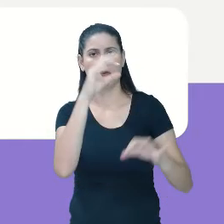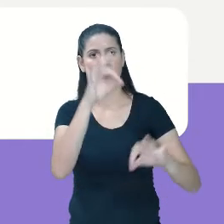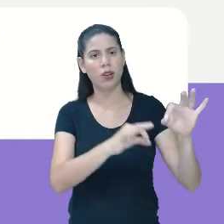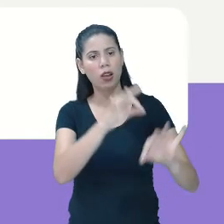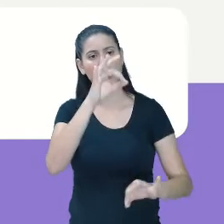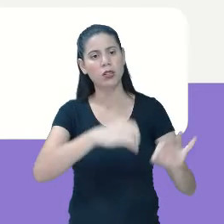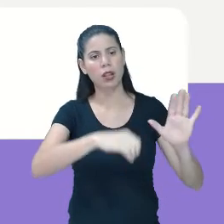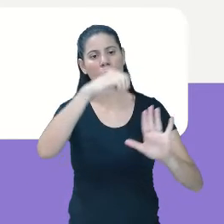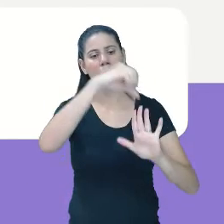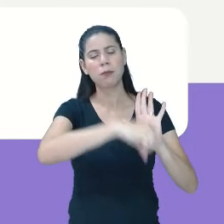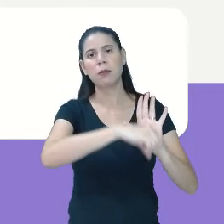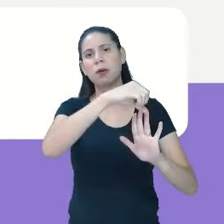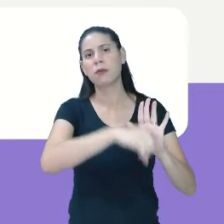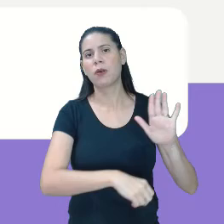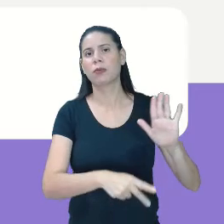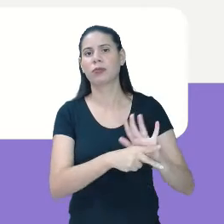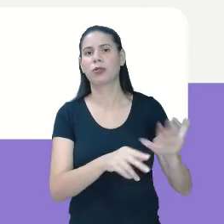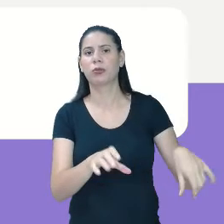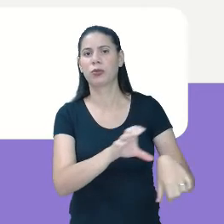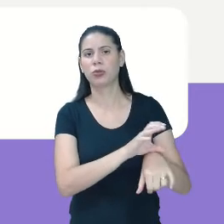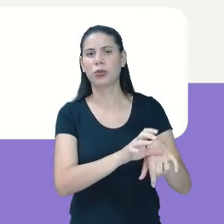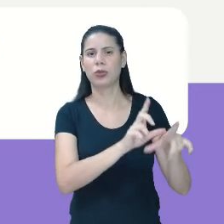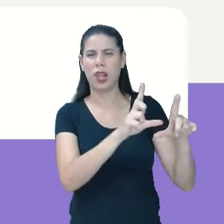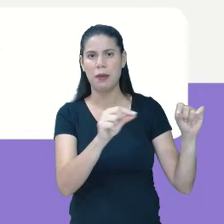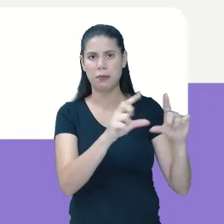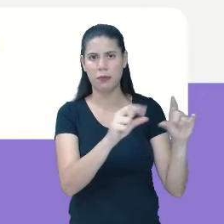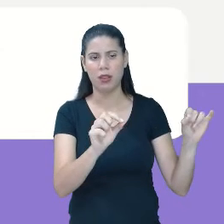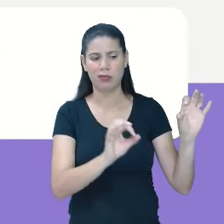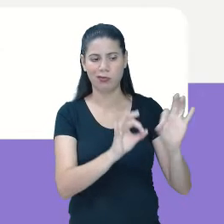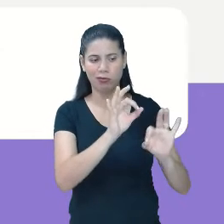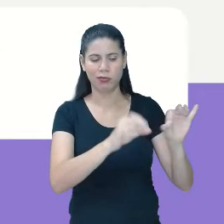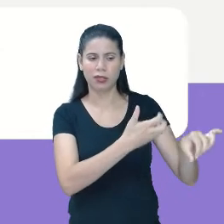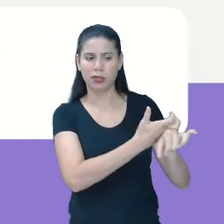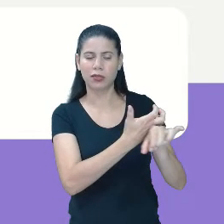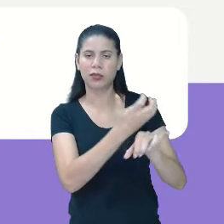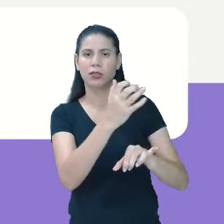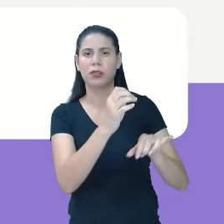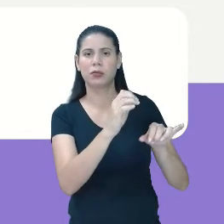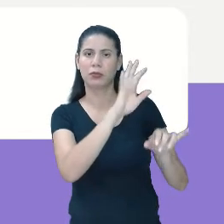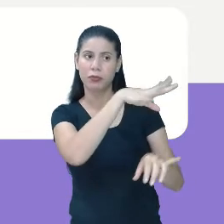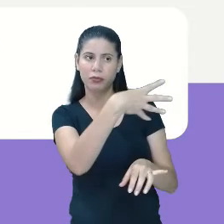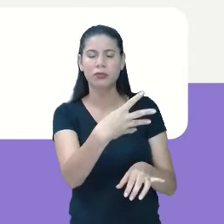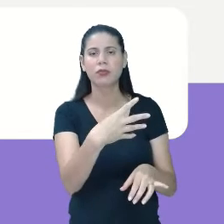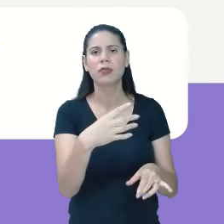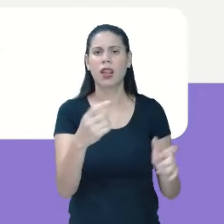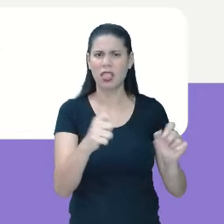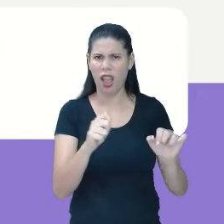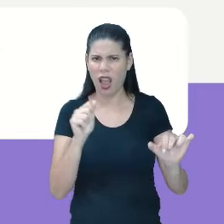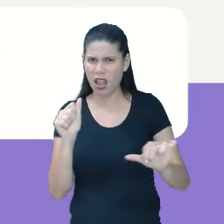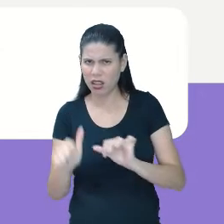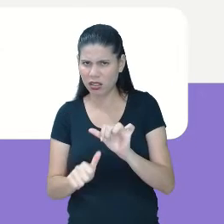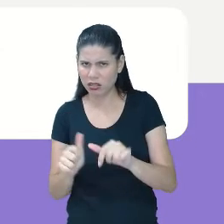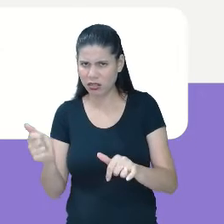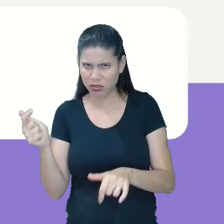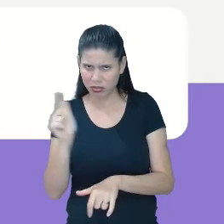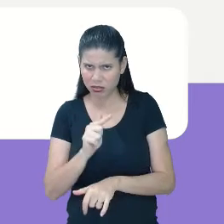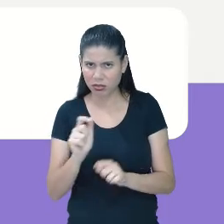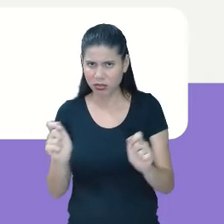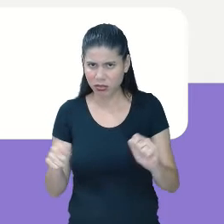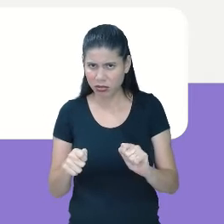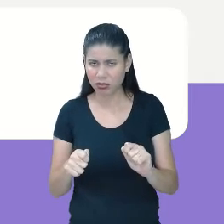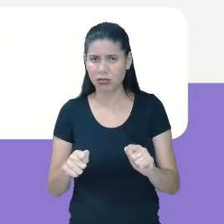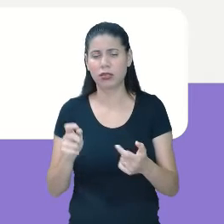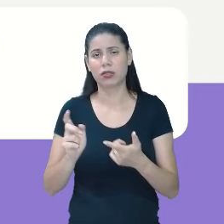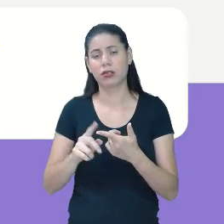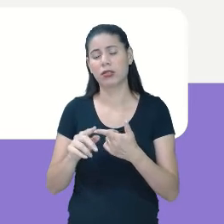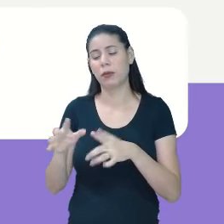definir a matriz curricular de um curso. A matriz curricular, ela pode modificar, ela pode mudar. E sobre a